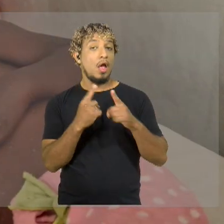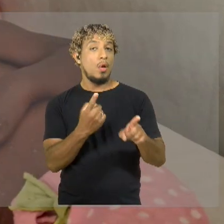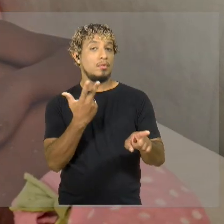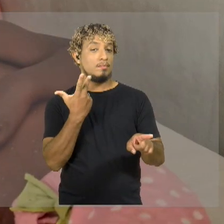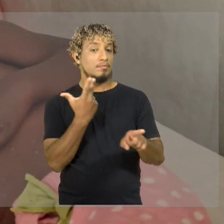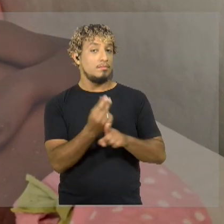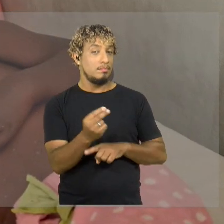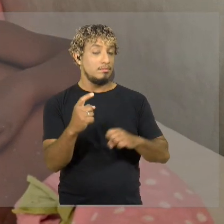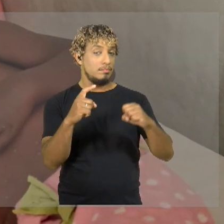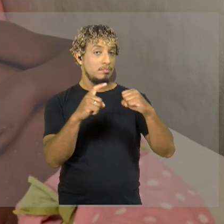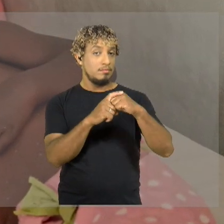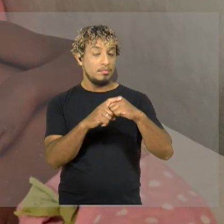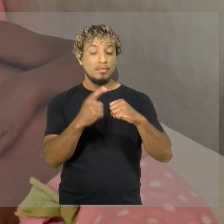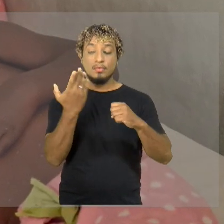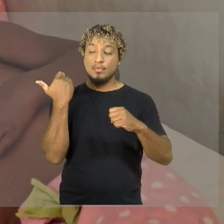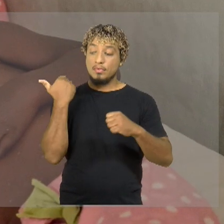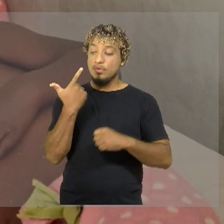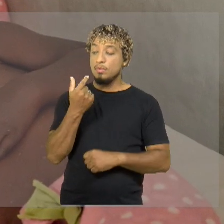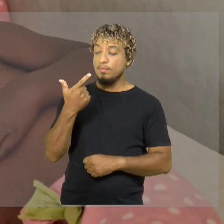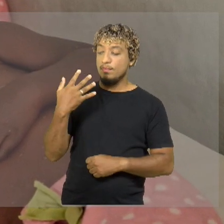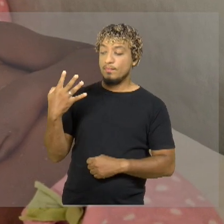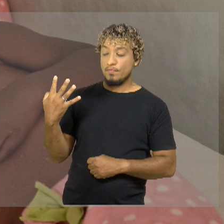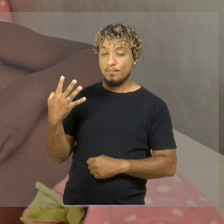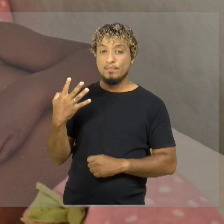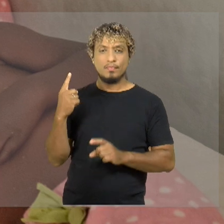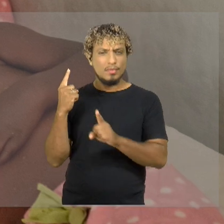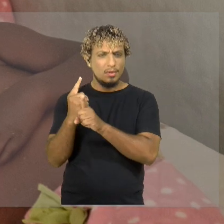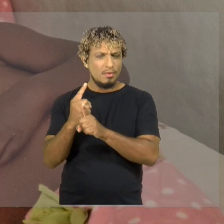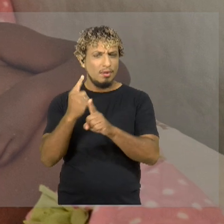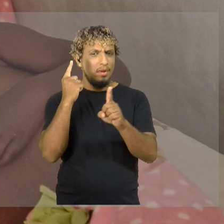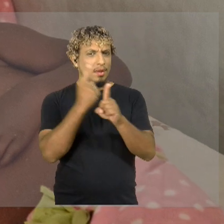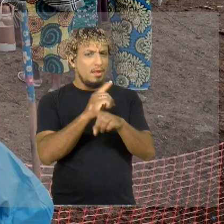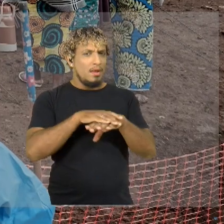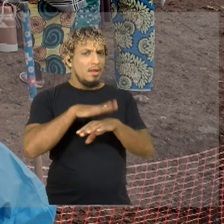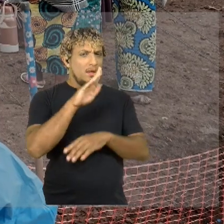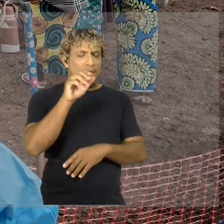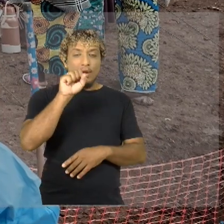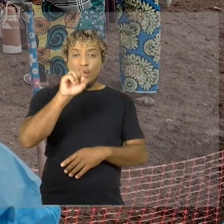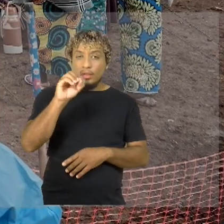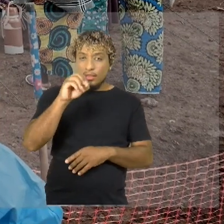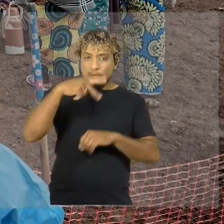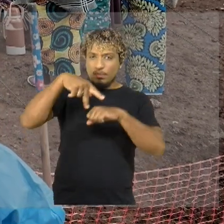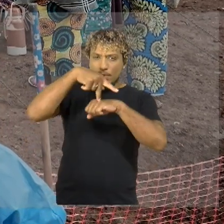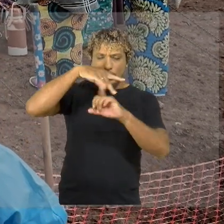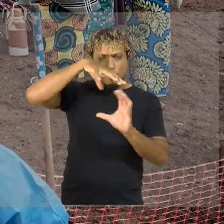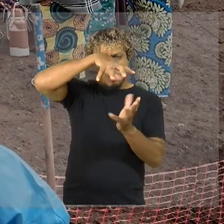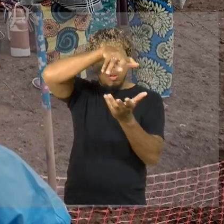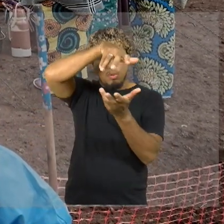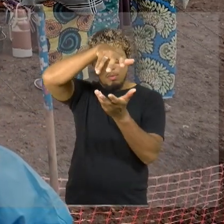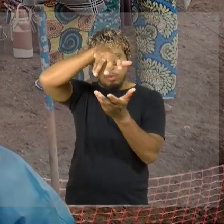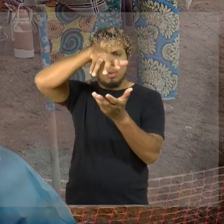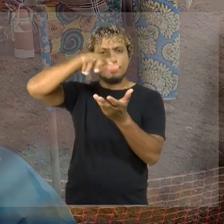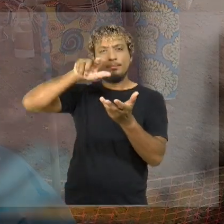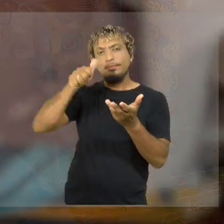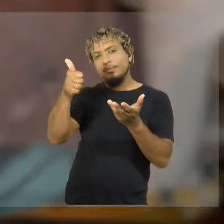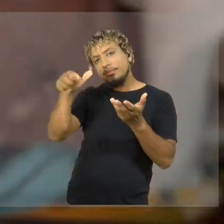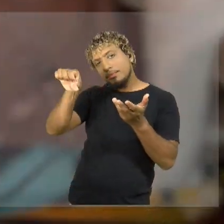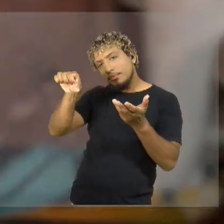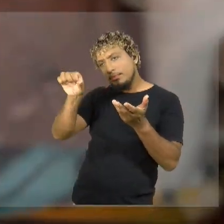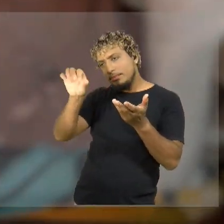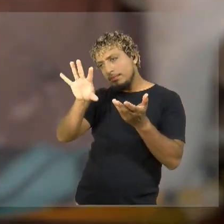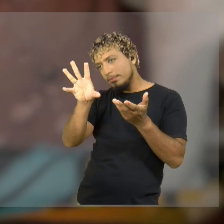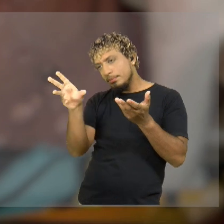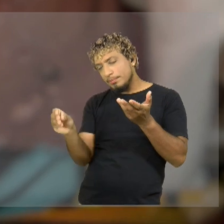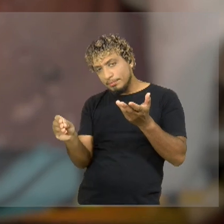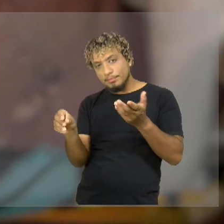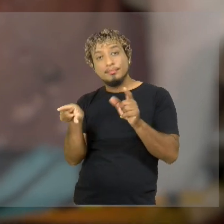Em 2024, a doença já foi detectada em mais de 80 países. 19 são nações africanas. A